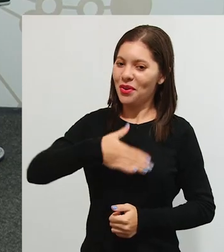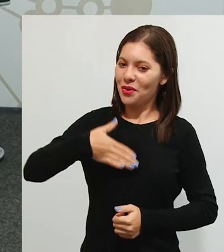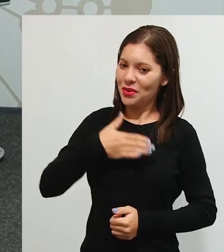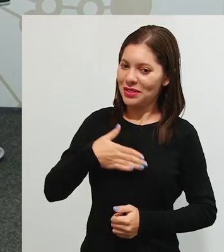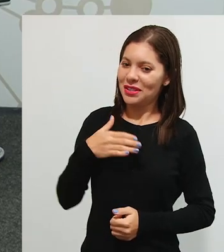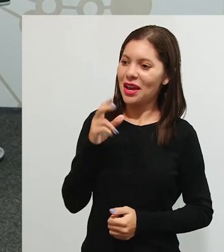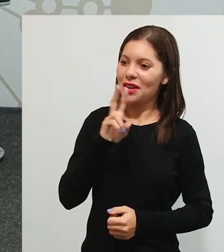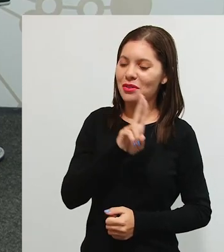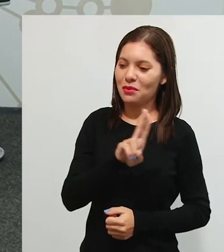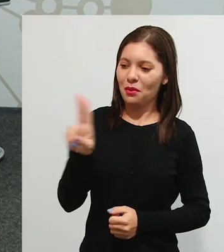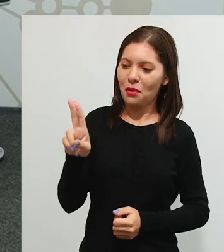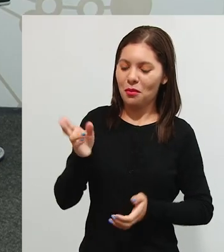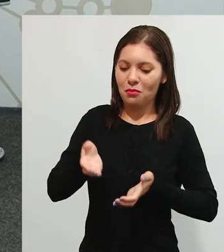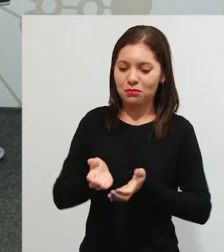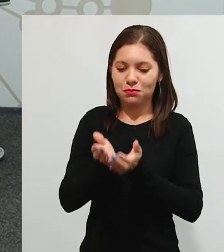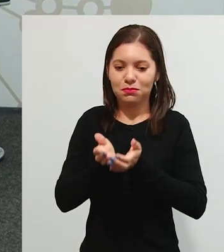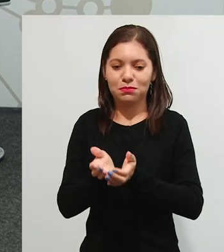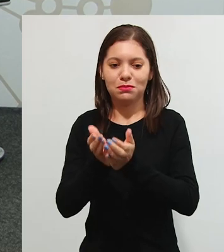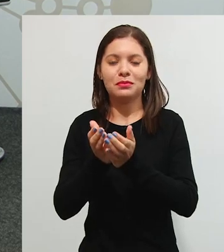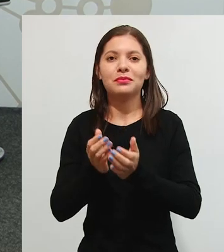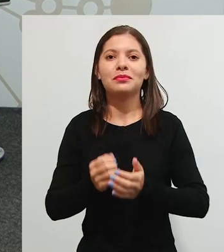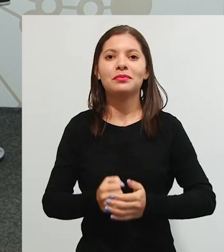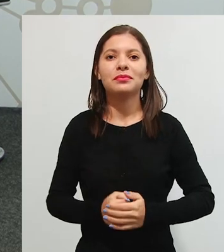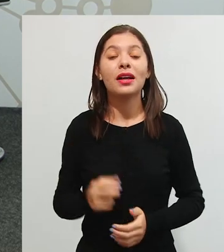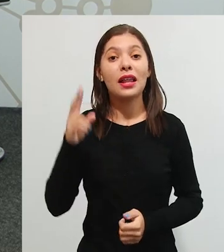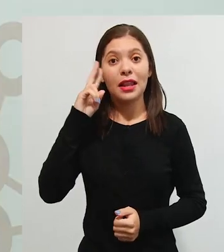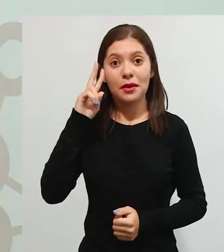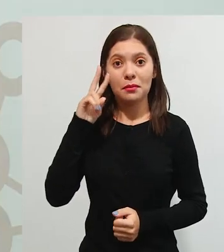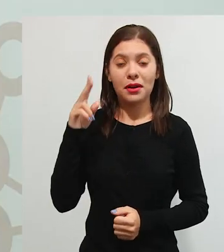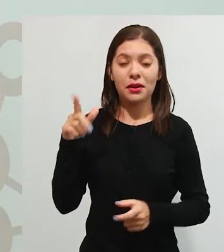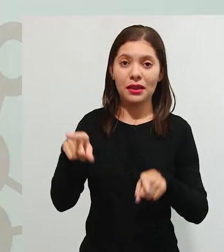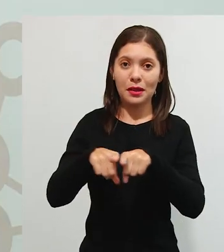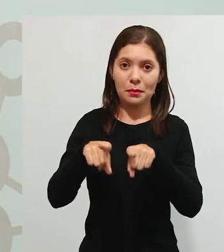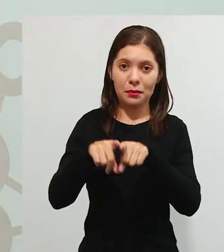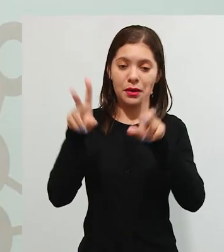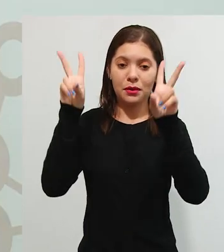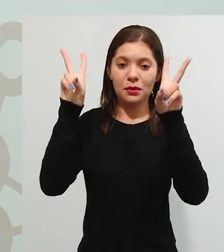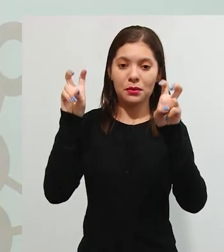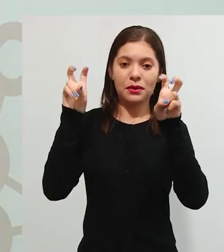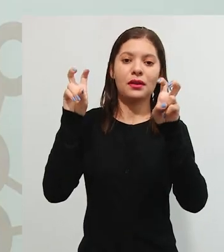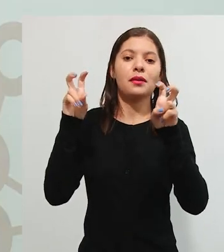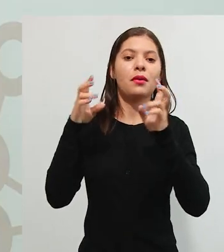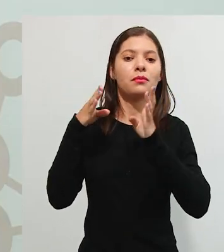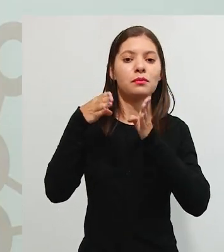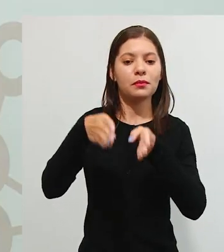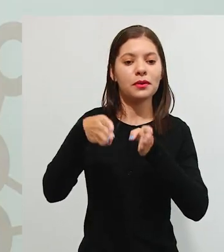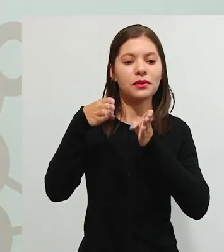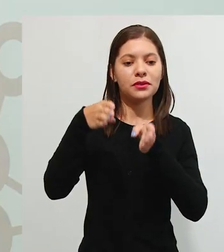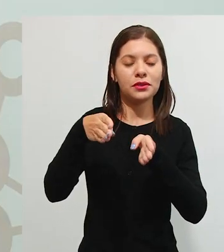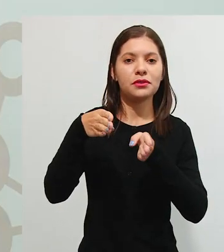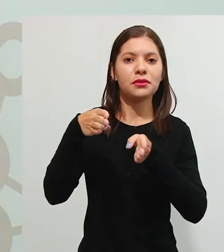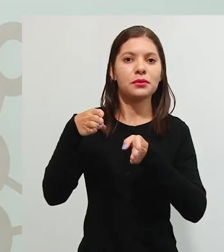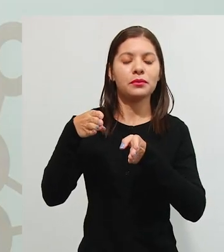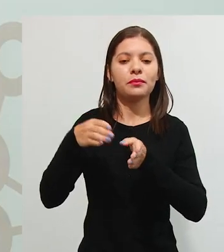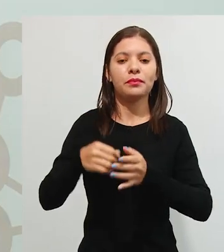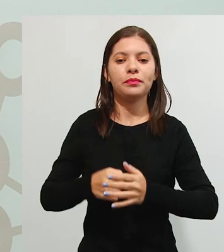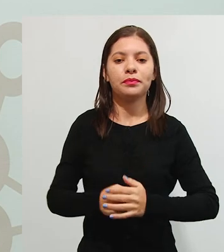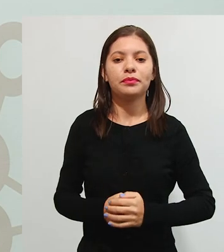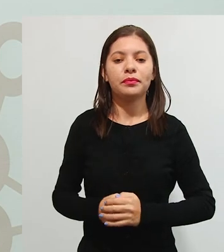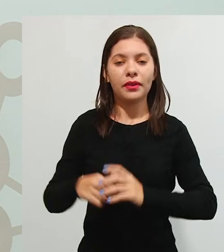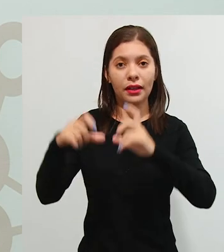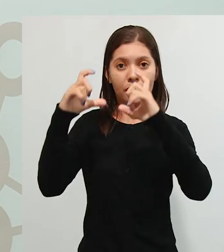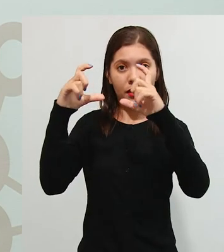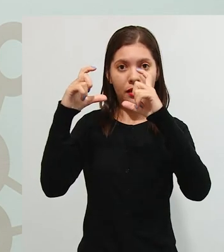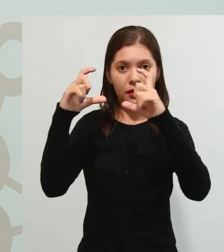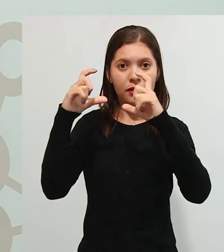Gostei aí do termo navegação. E aí, lembrando que mais do que o tema específico, o dinossauro, que é o que o pai trata